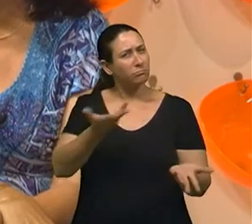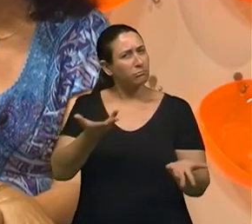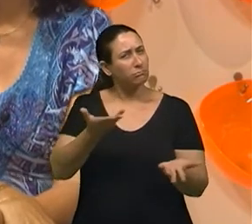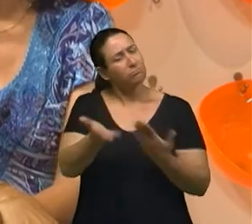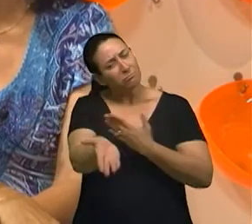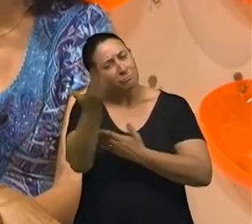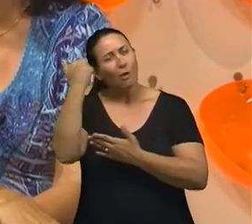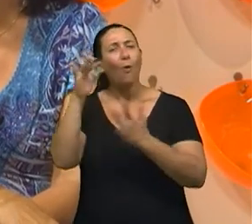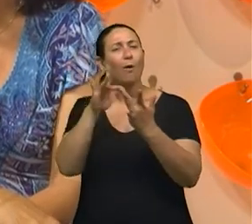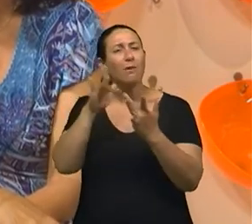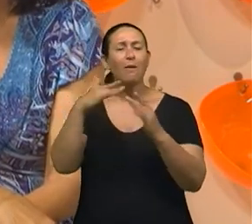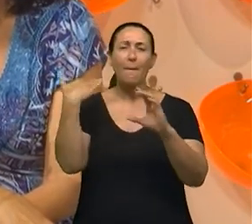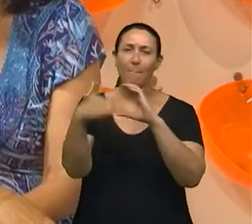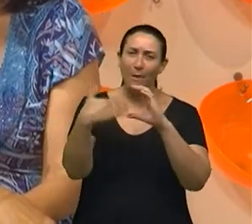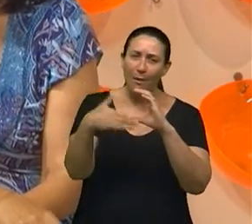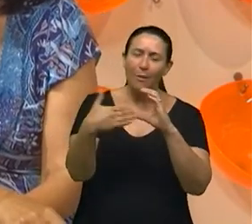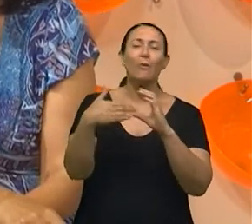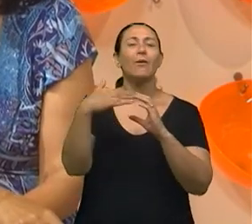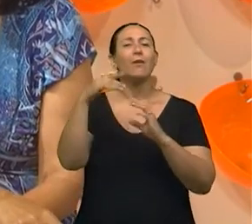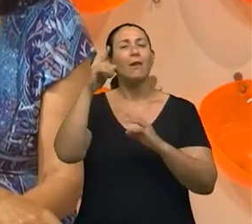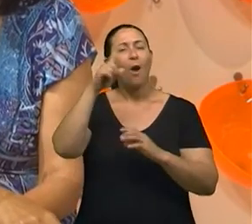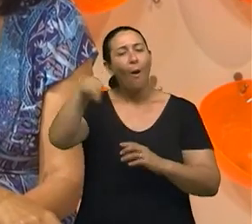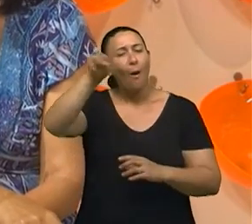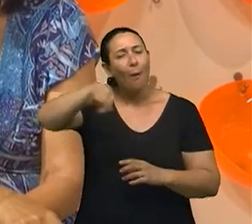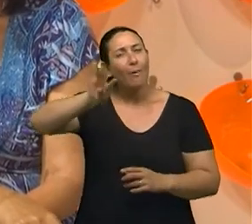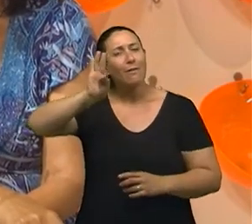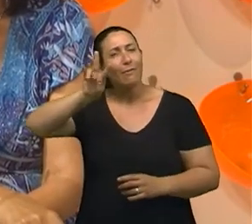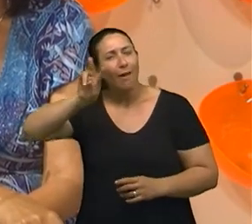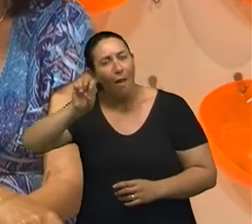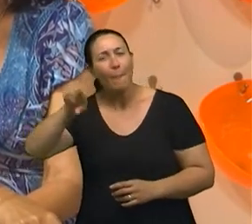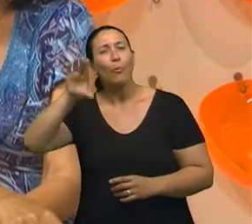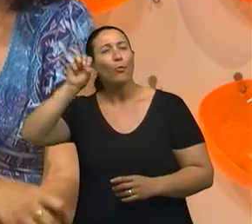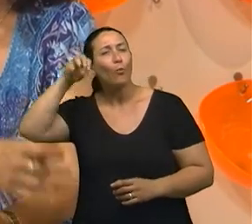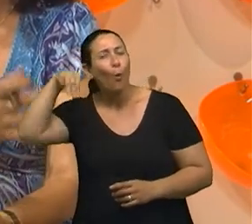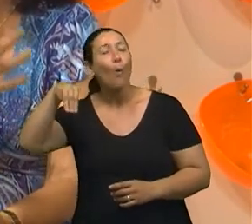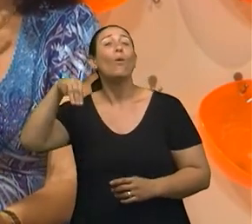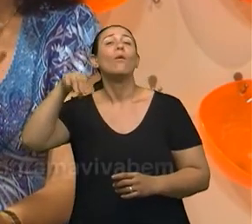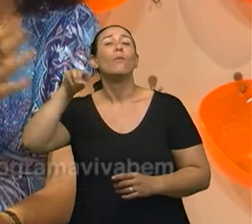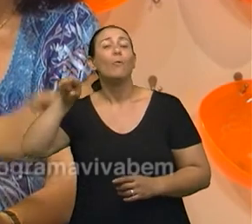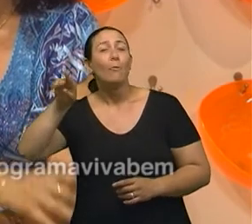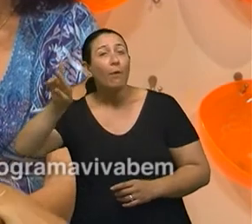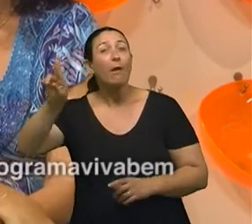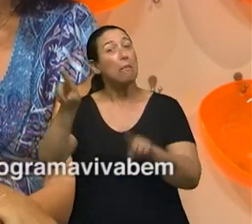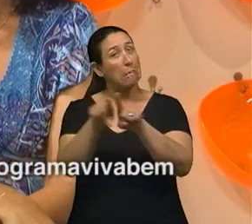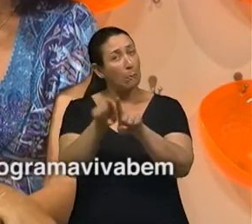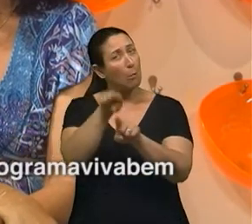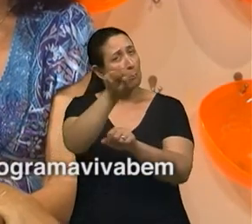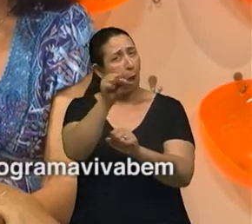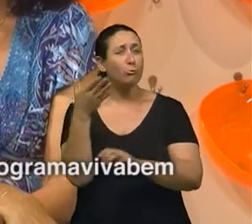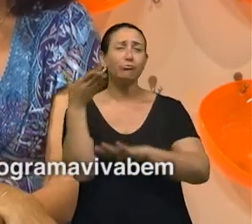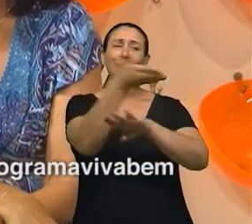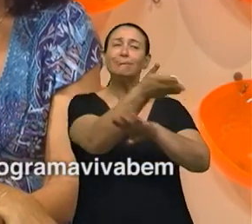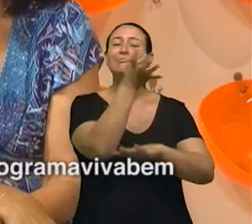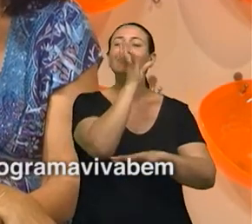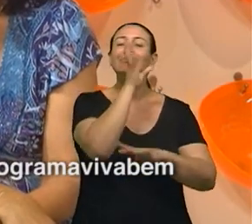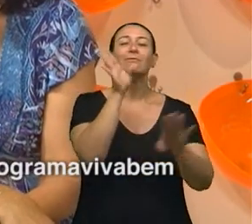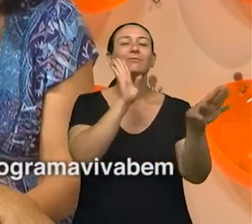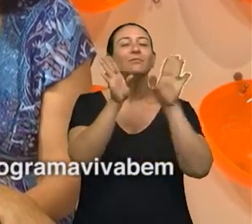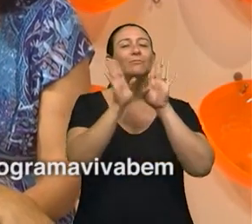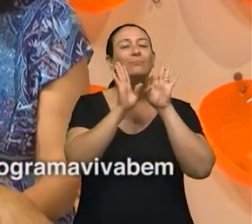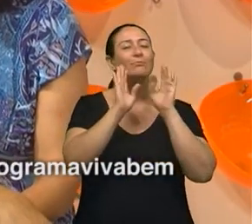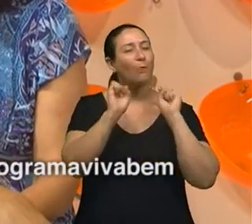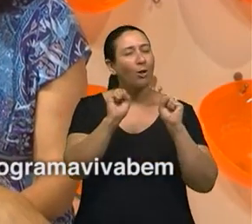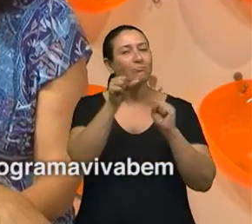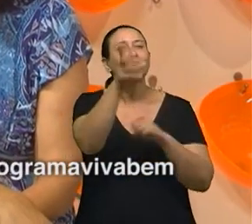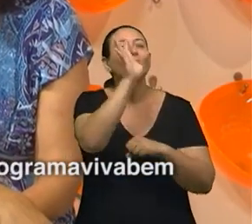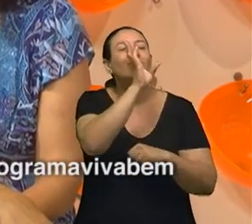do nosso e-mail, vivabem.tv.com.br. E também pode nos encontrar lá no facebook.com